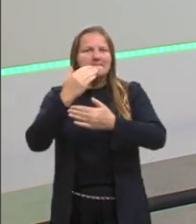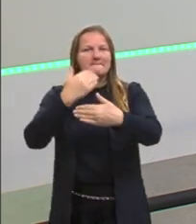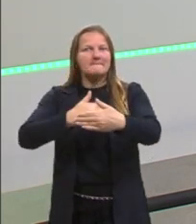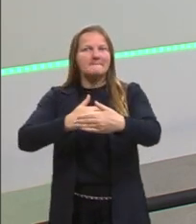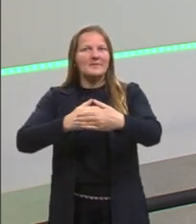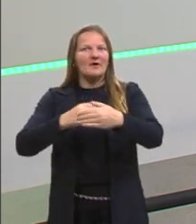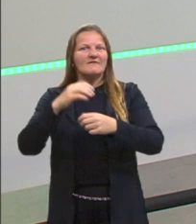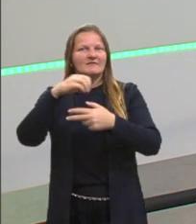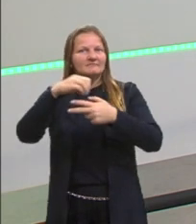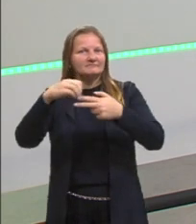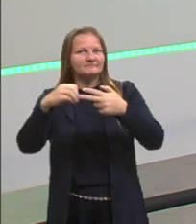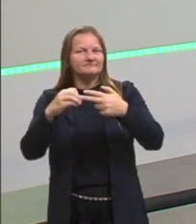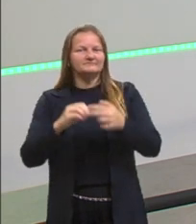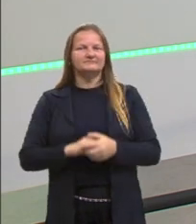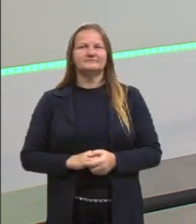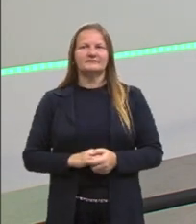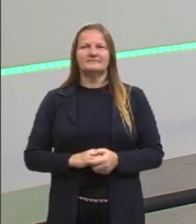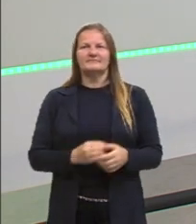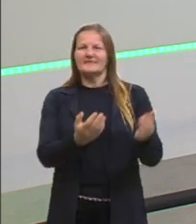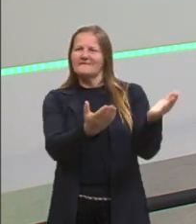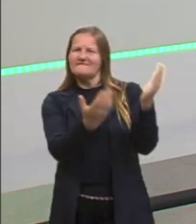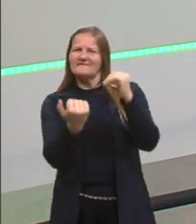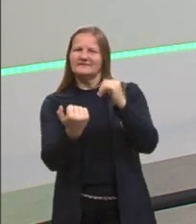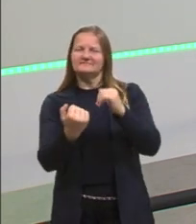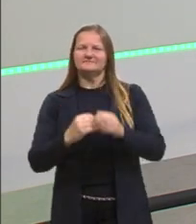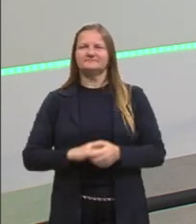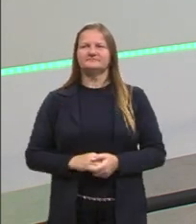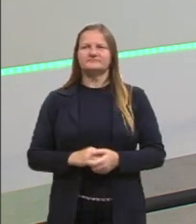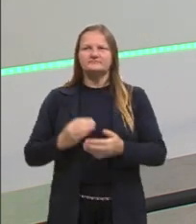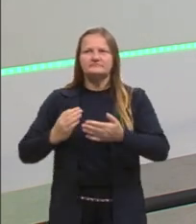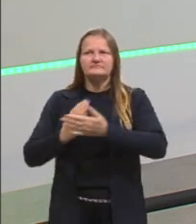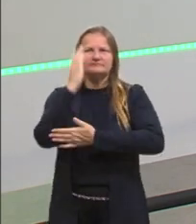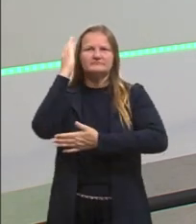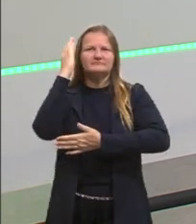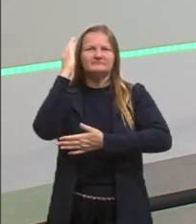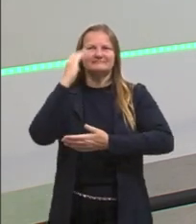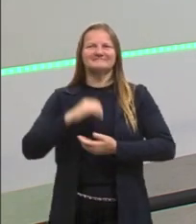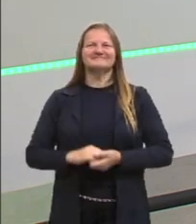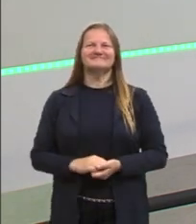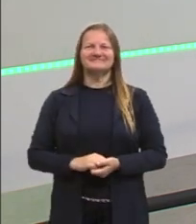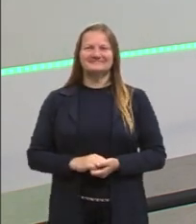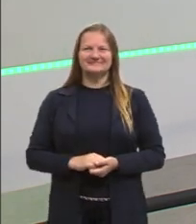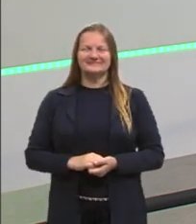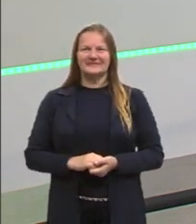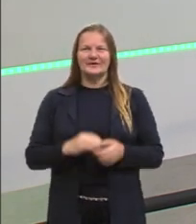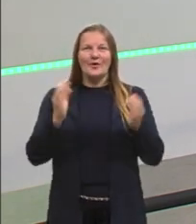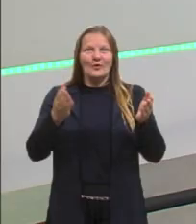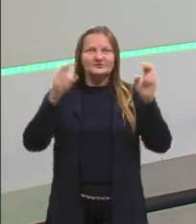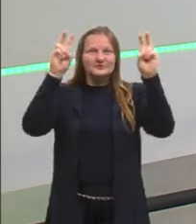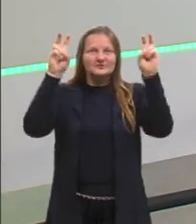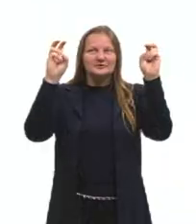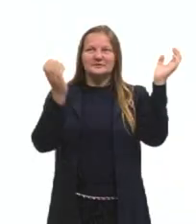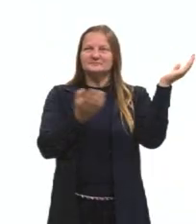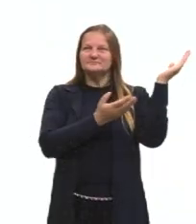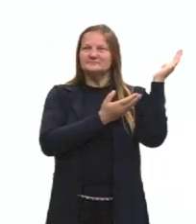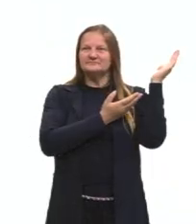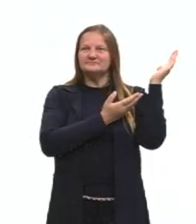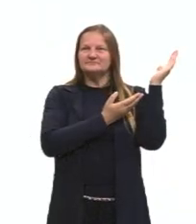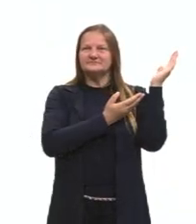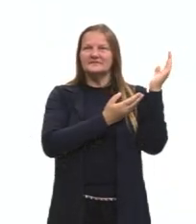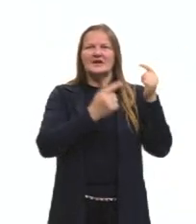no ENEM. Então, vem com a gente, partiu passar? Hoje nós vamos falar sobre